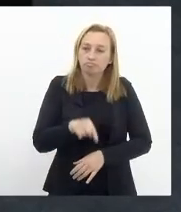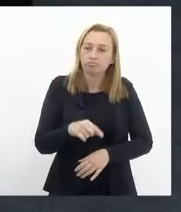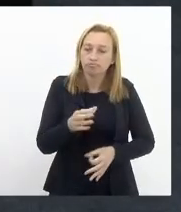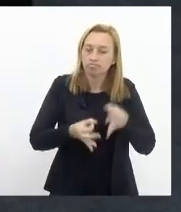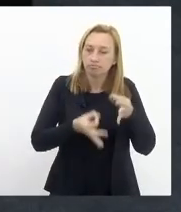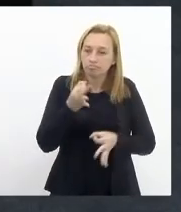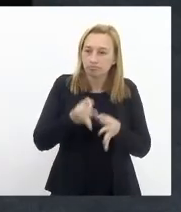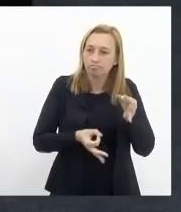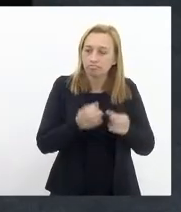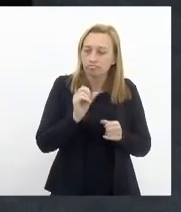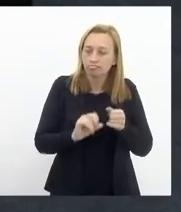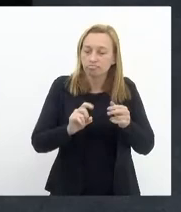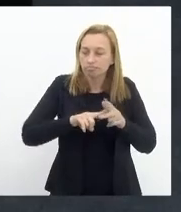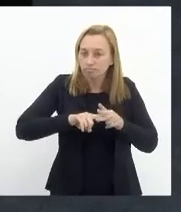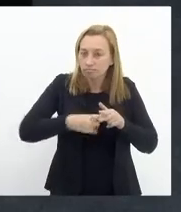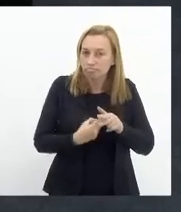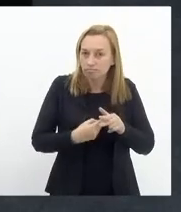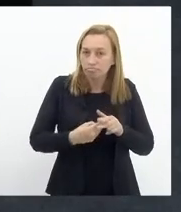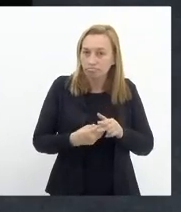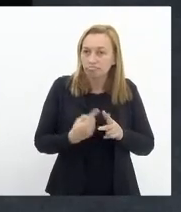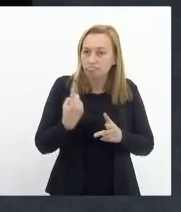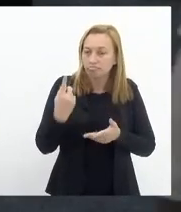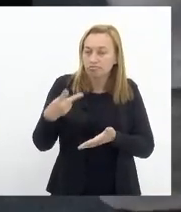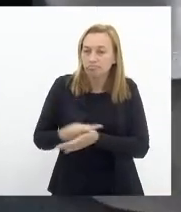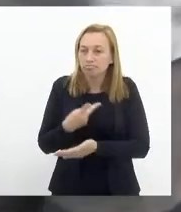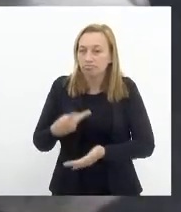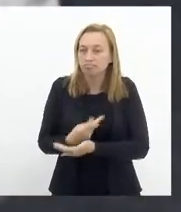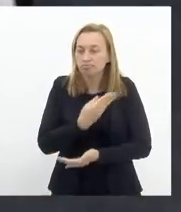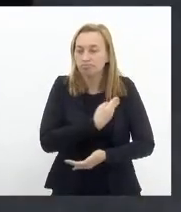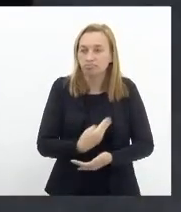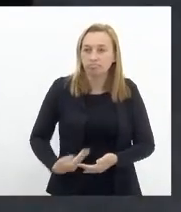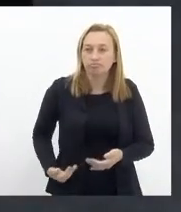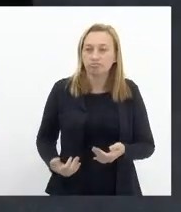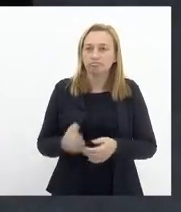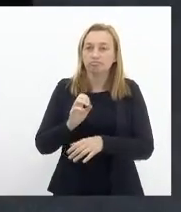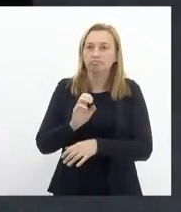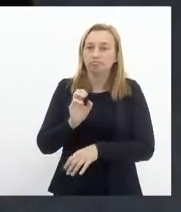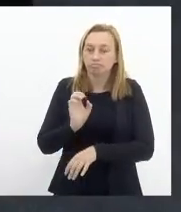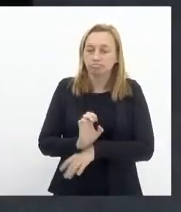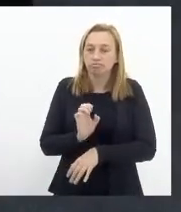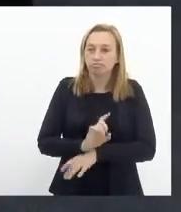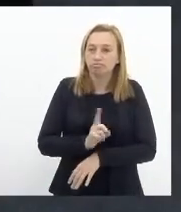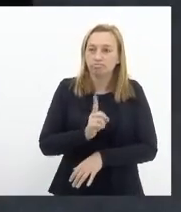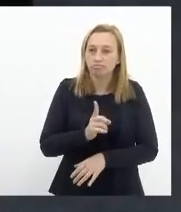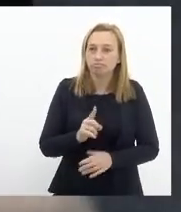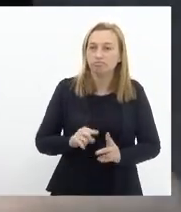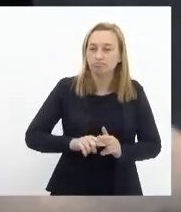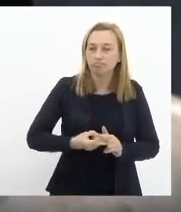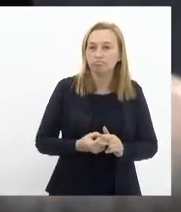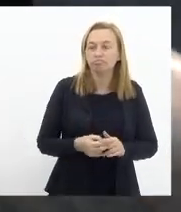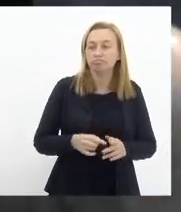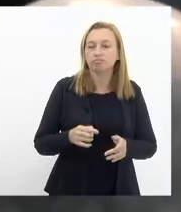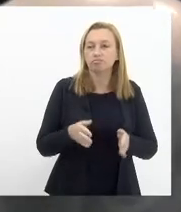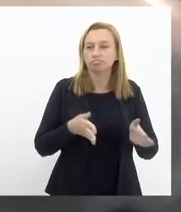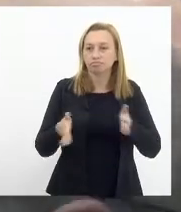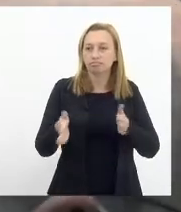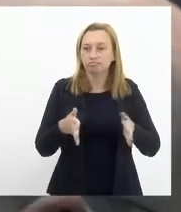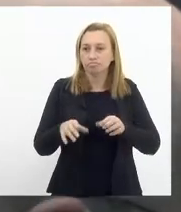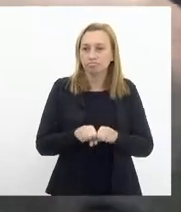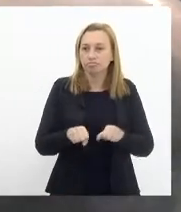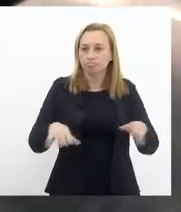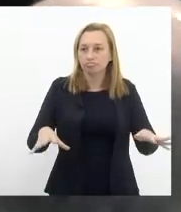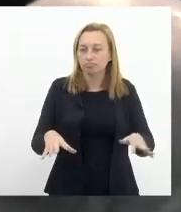justiça e corrige um equívoco do governo do estado que não ponderou isso em plena crise da